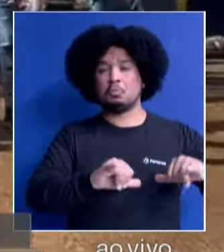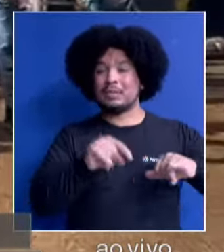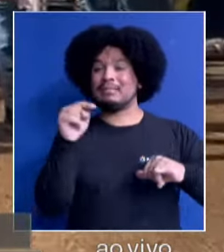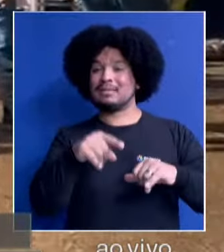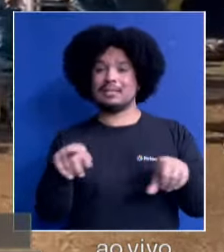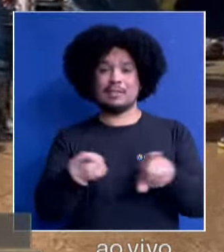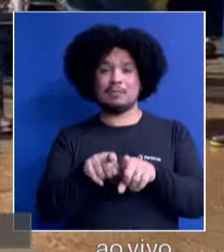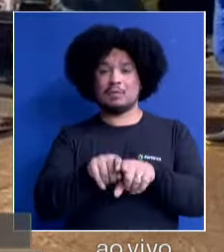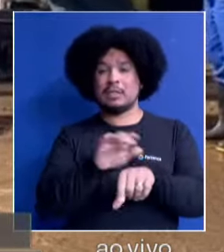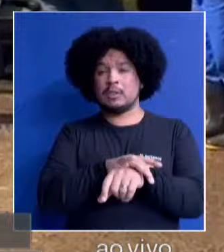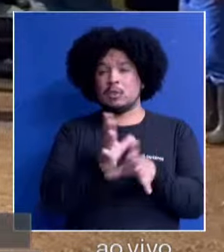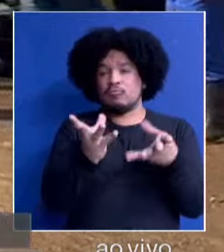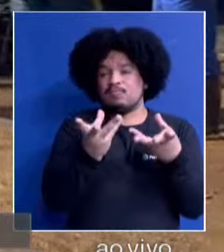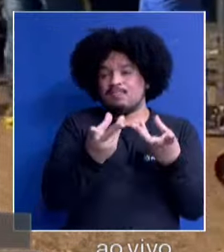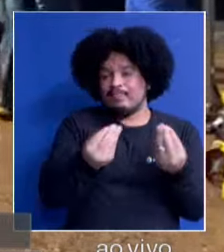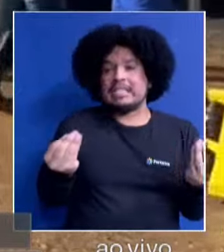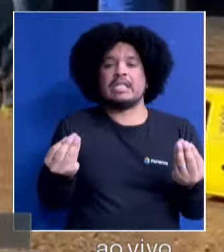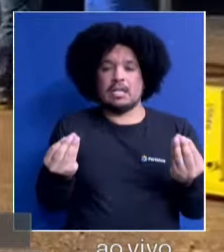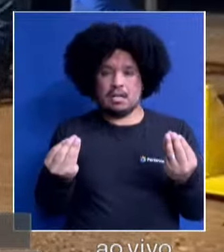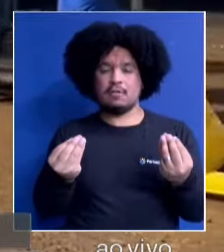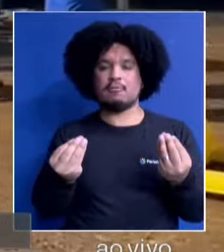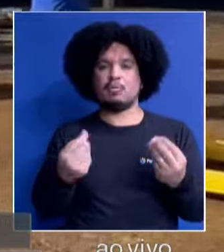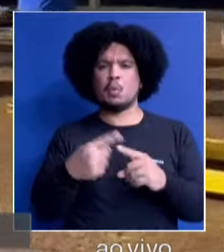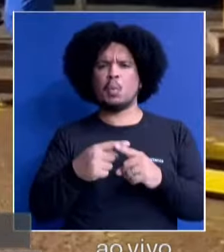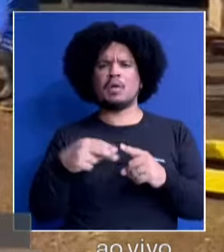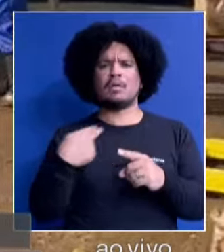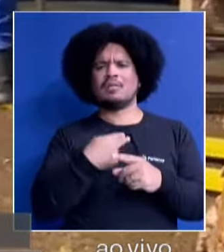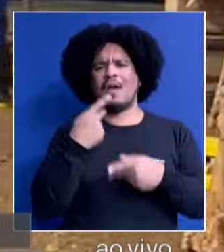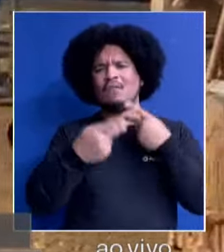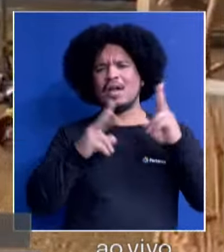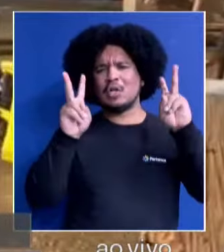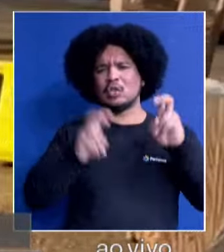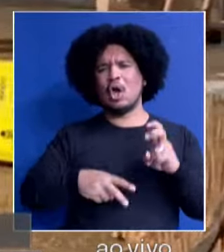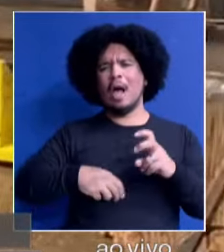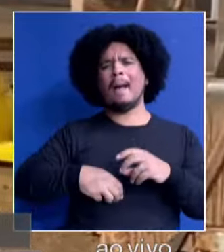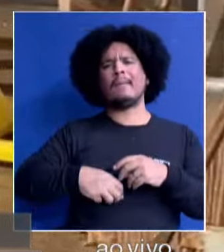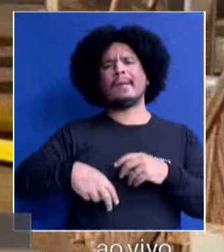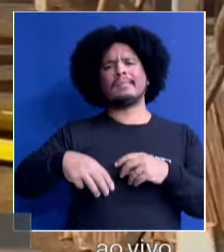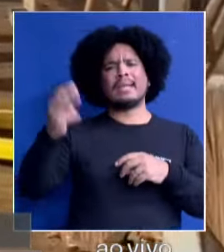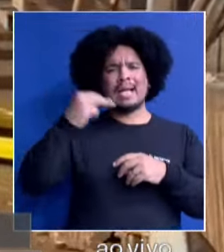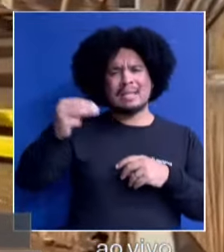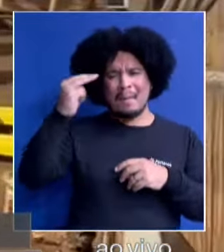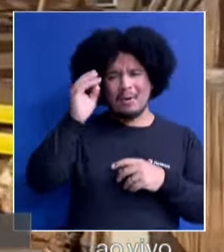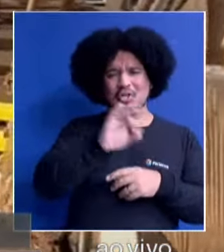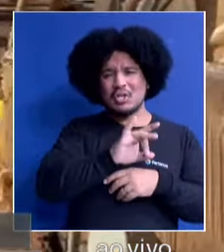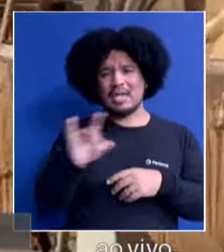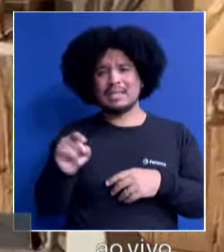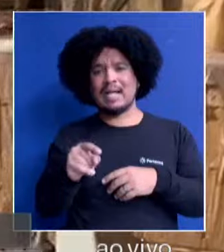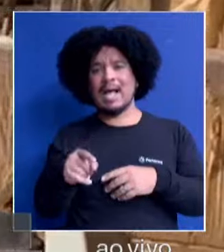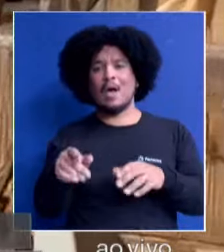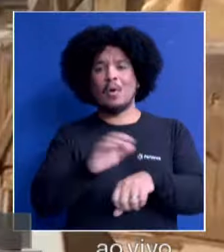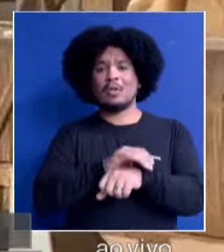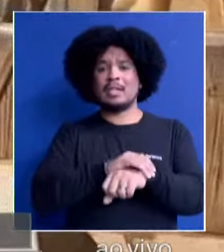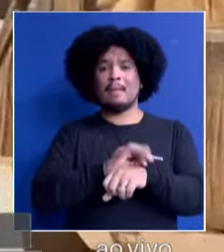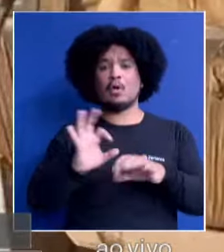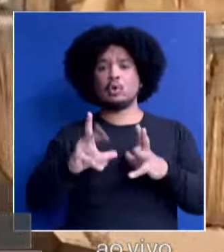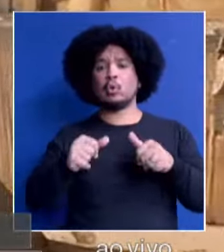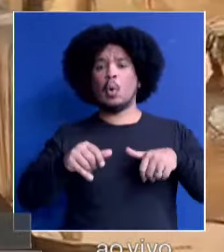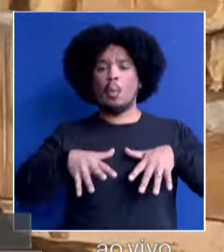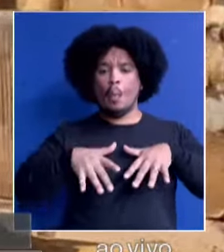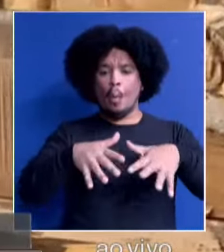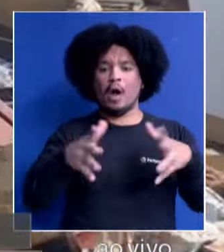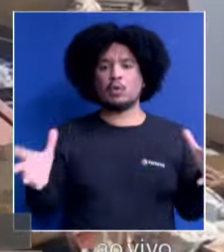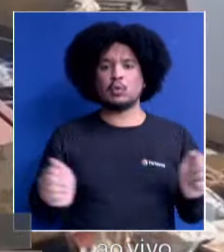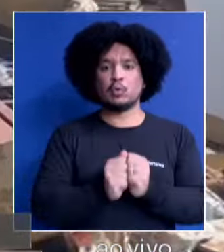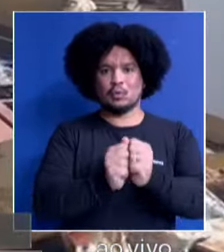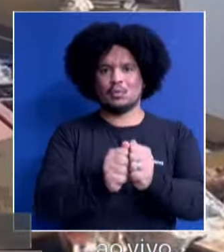também um momento muito delicado, Mota, porque a gente está falando das memórias, né? Então, é momento de limpeza que as pessoas estão se juntando. Aqui eu estou com uma